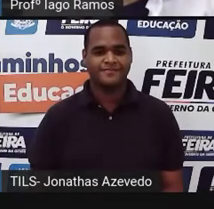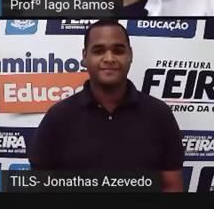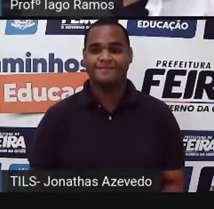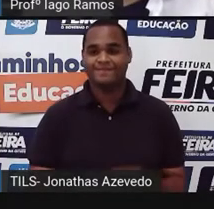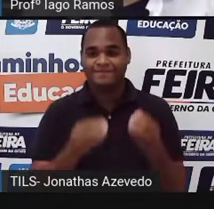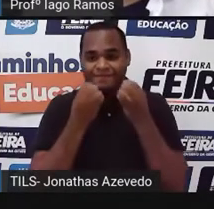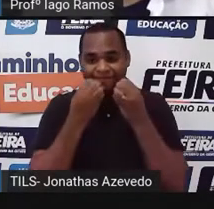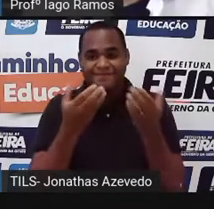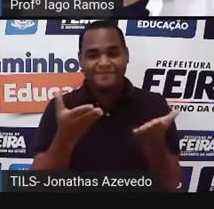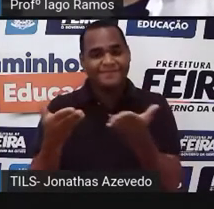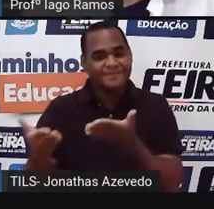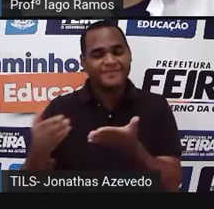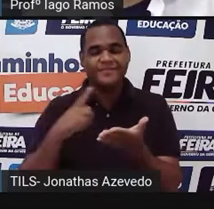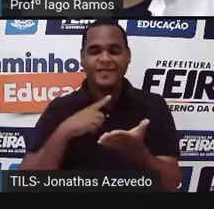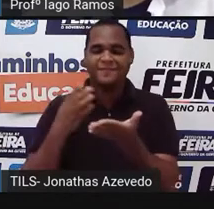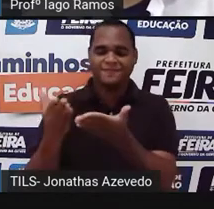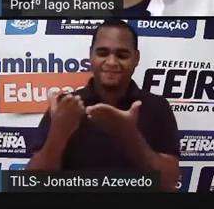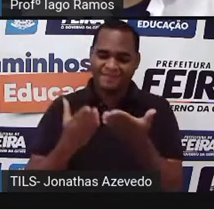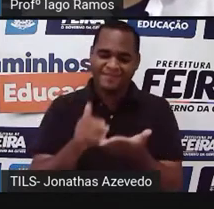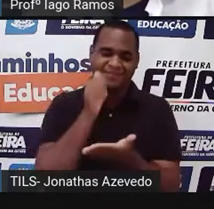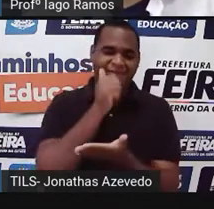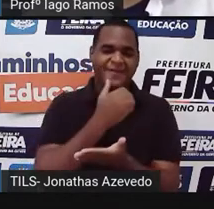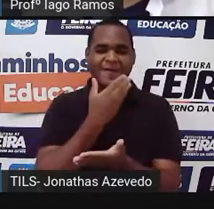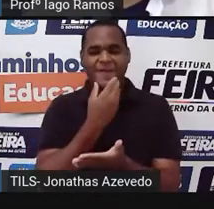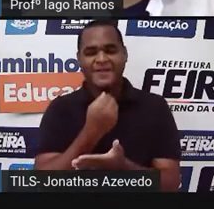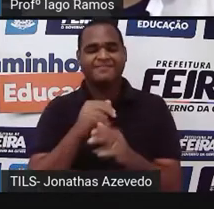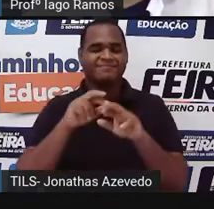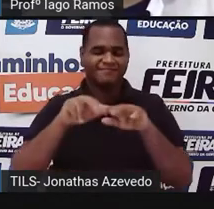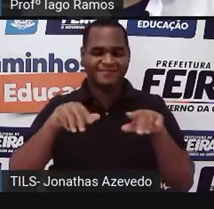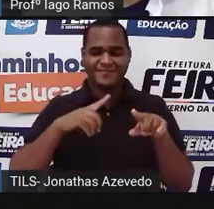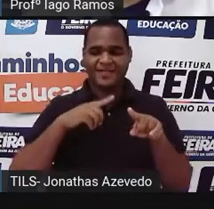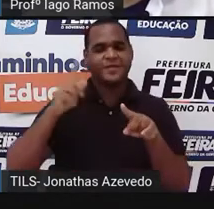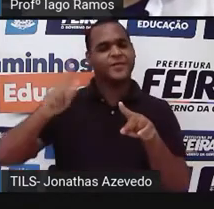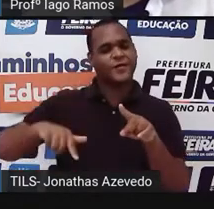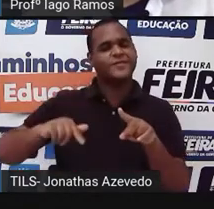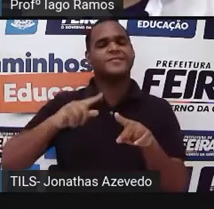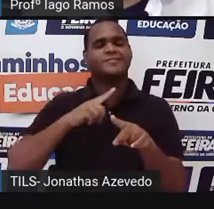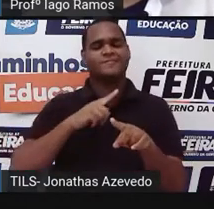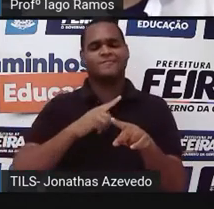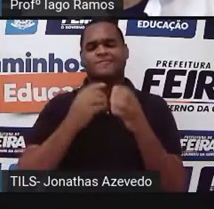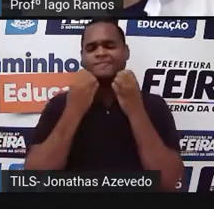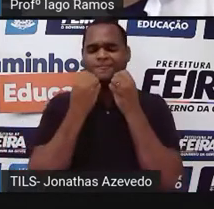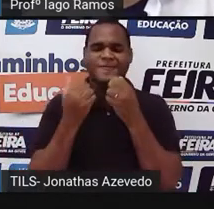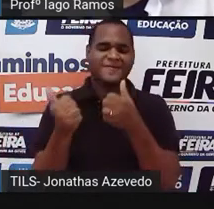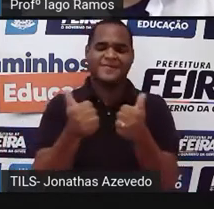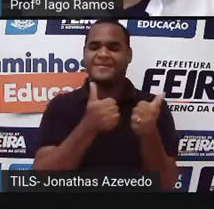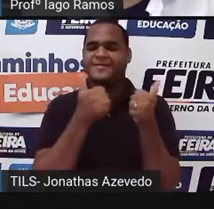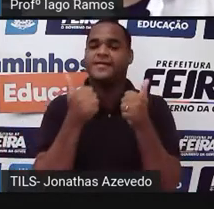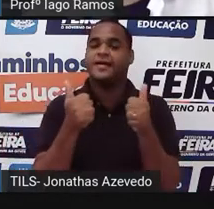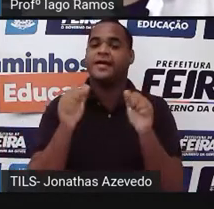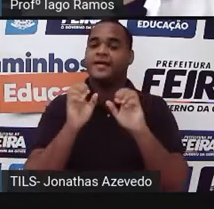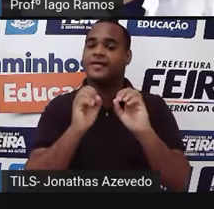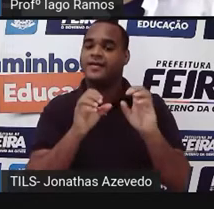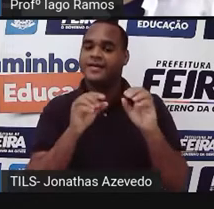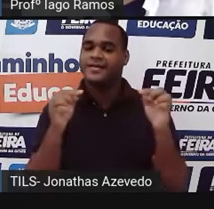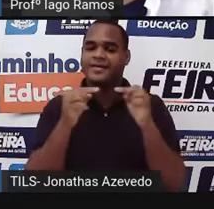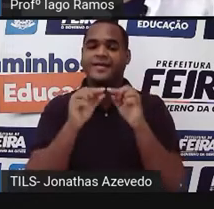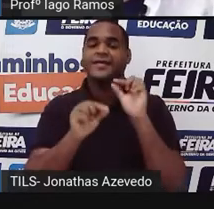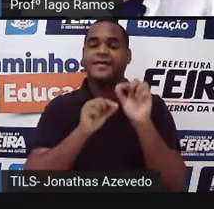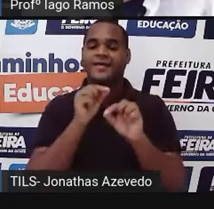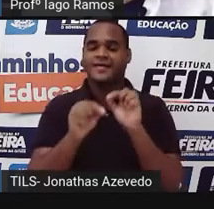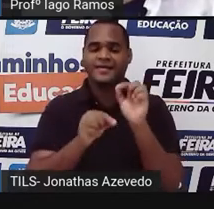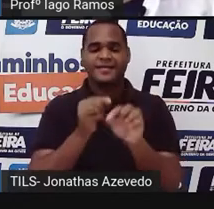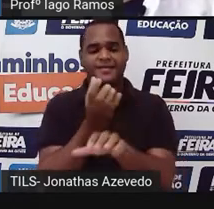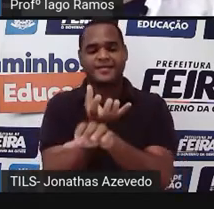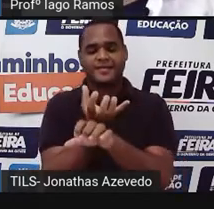Sejam bem-vindos, sejam bem-vindas mais uma vez, é isso aí, aula de matemática para